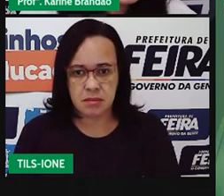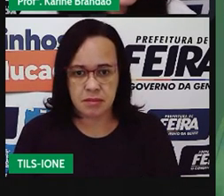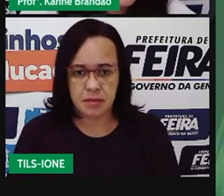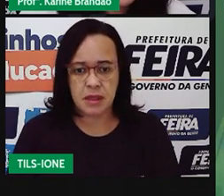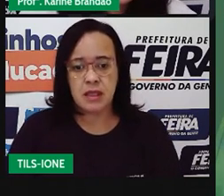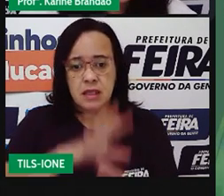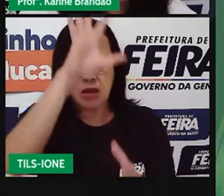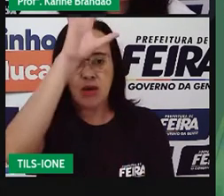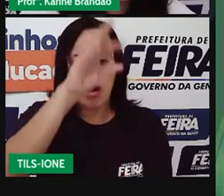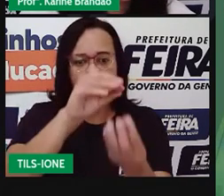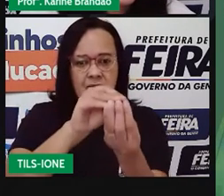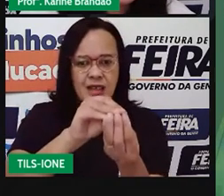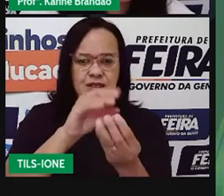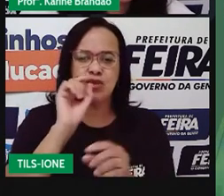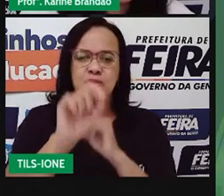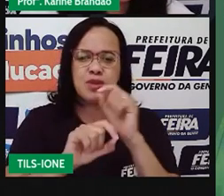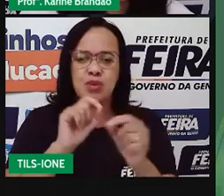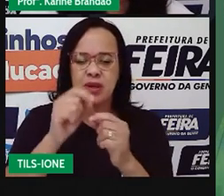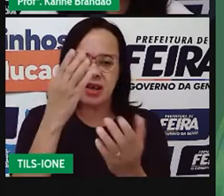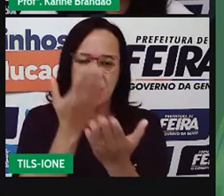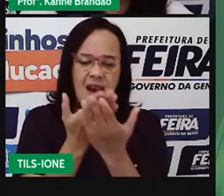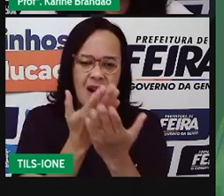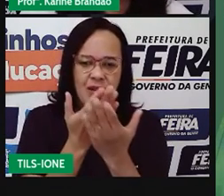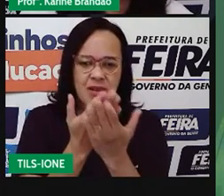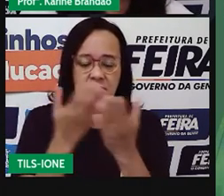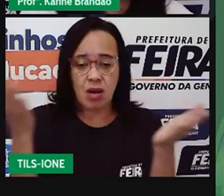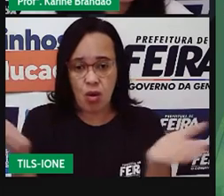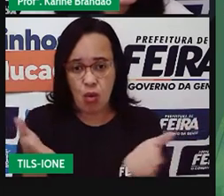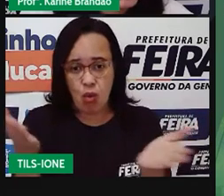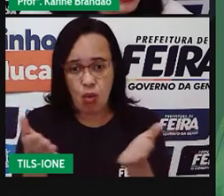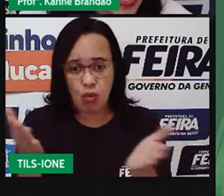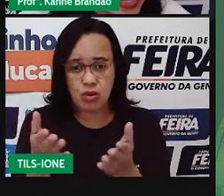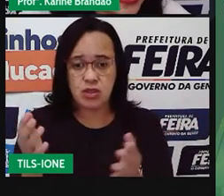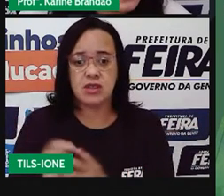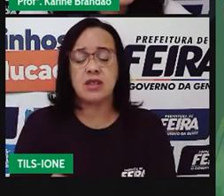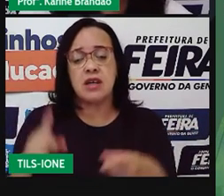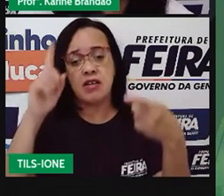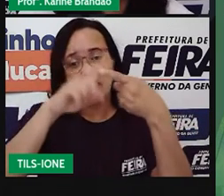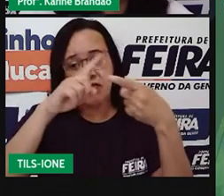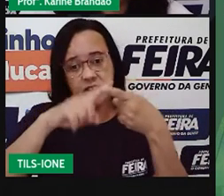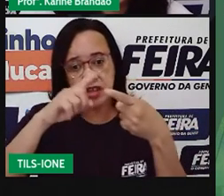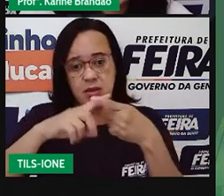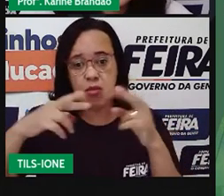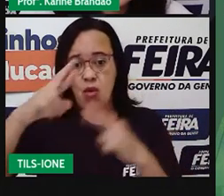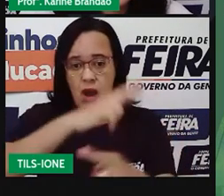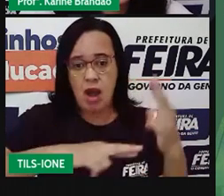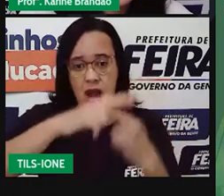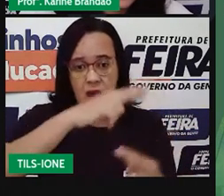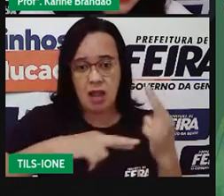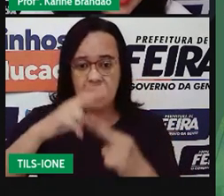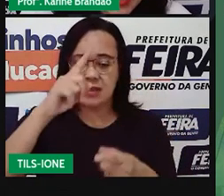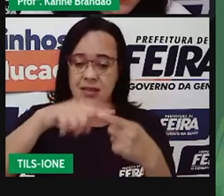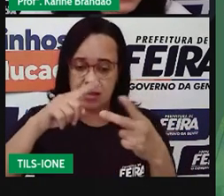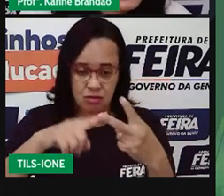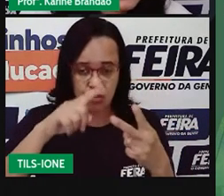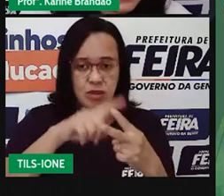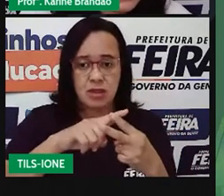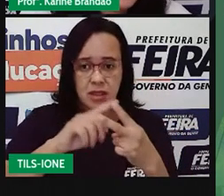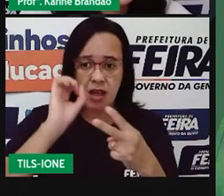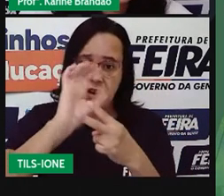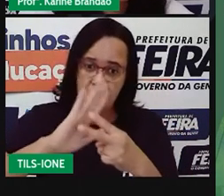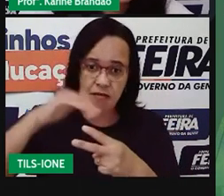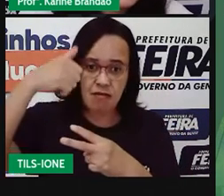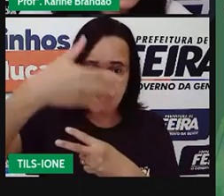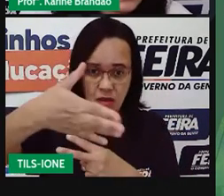Resumindo, então, nossa aula de hoje, a gente viu que existem relações inter e intraspecíficas,